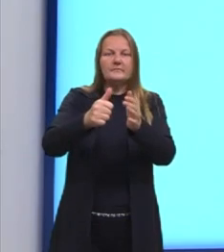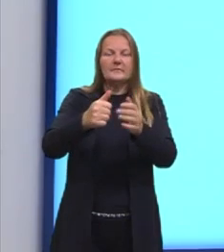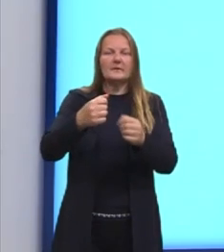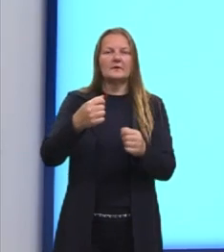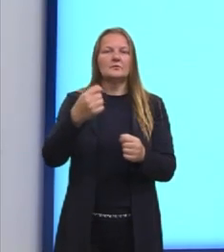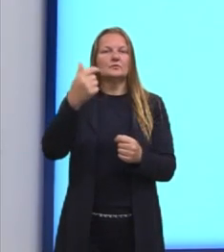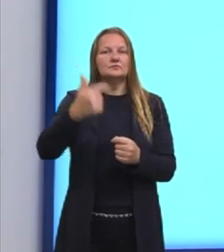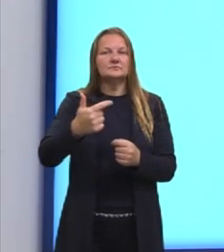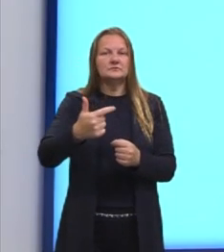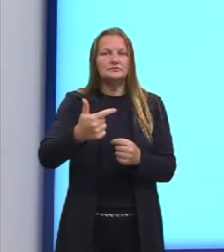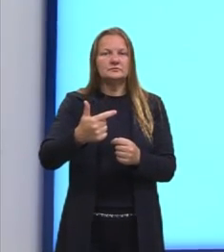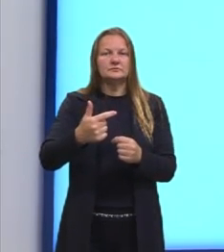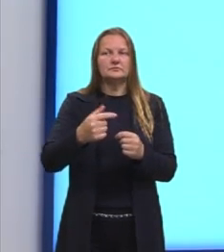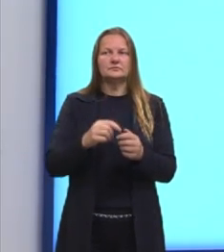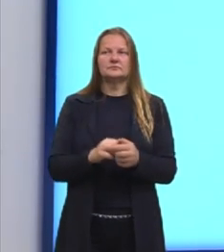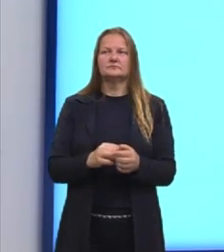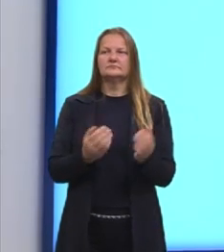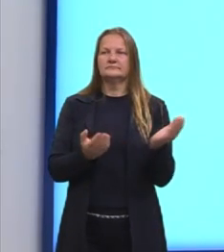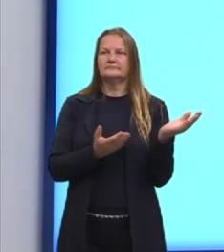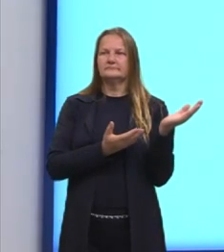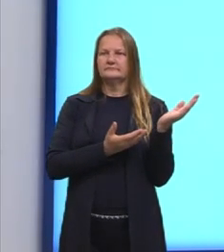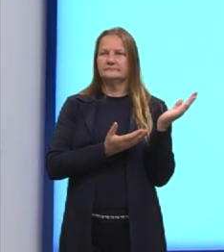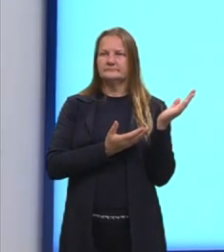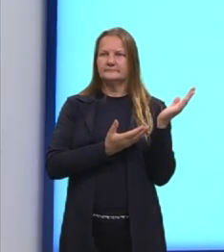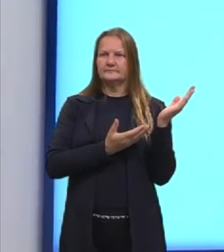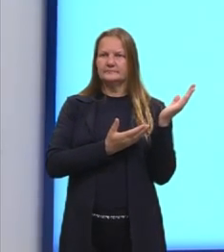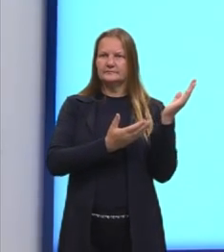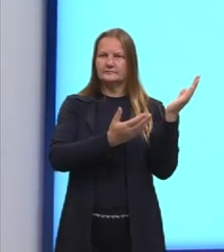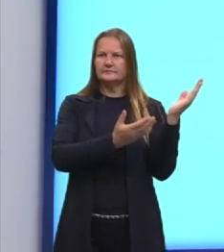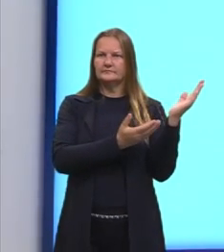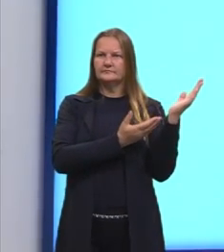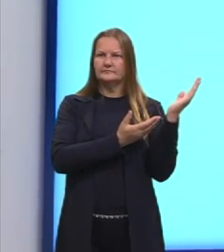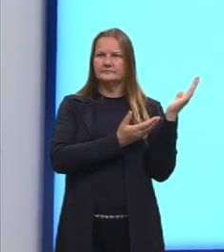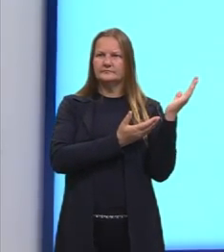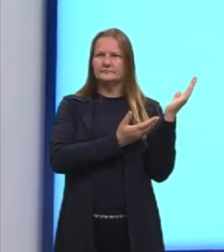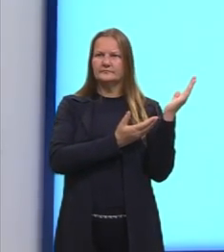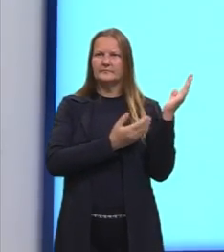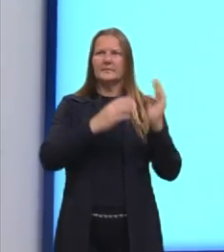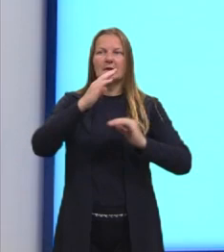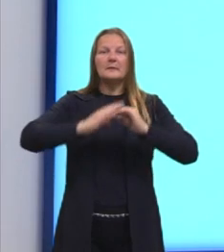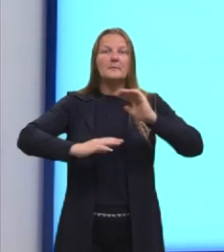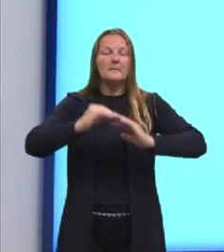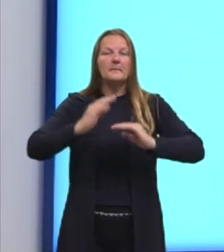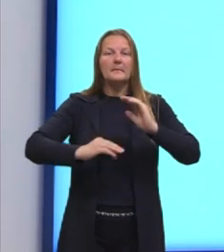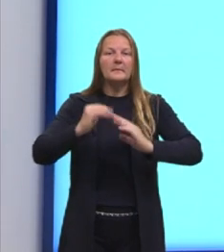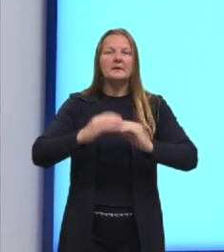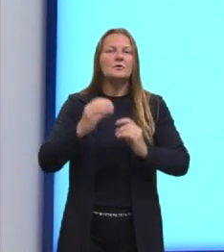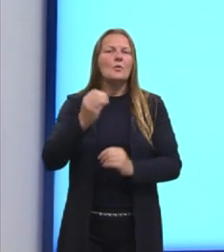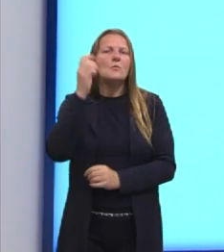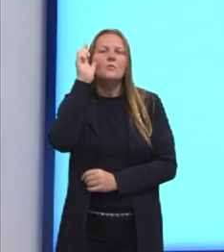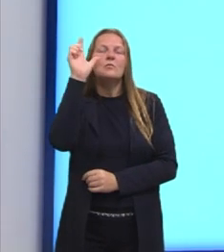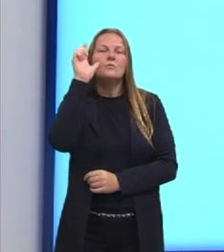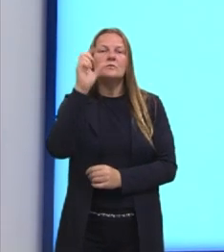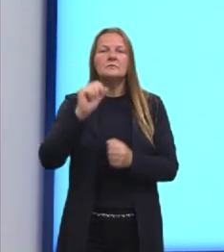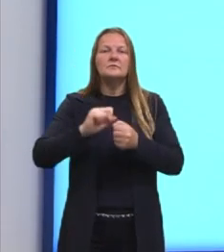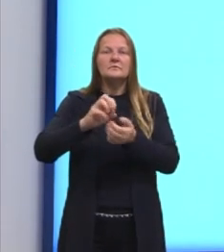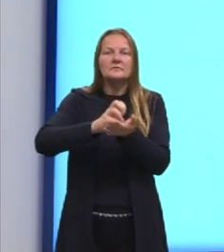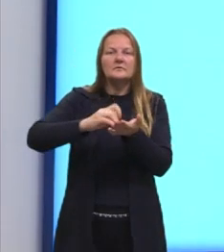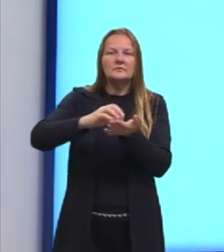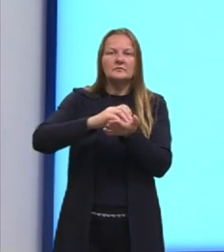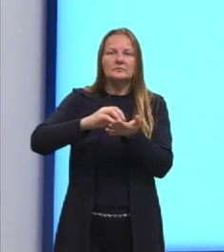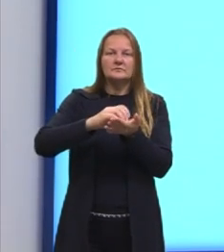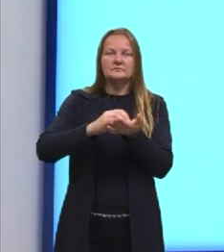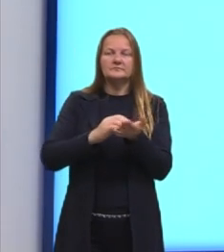e o segundo evento. E aí, de uma forma prática, o que que nós conseguimos calcular,